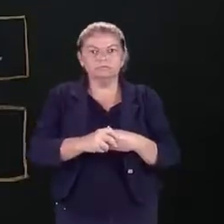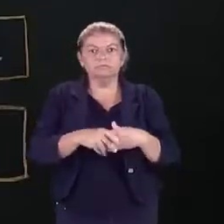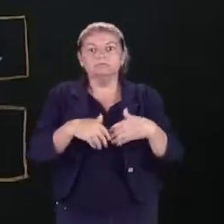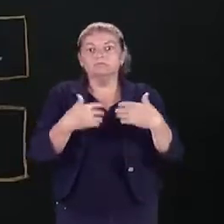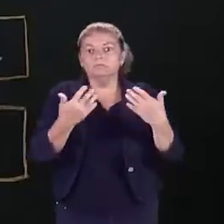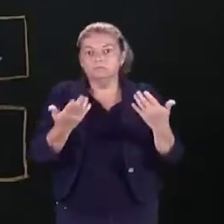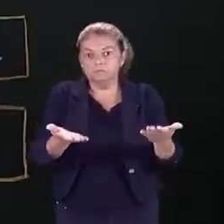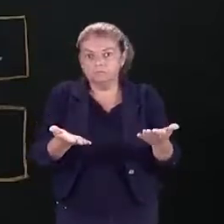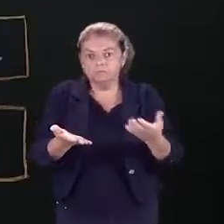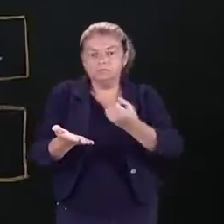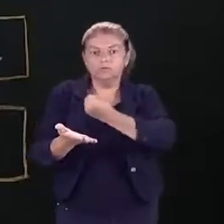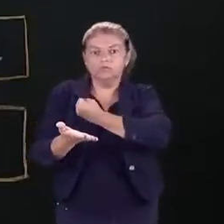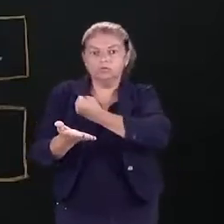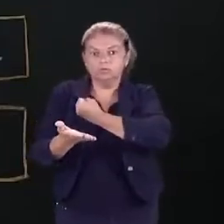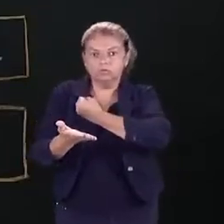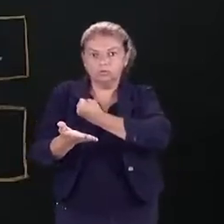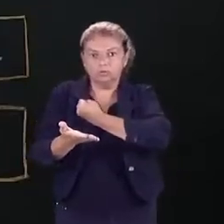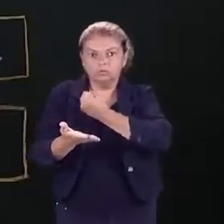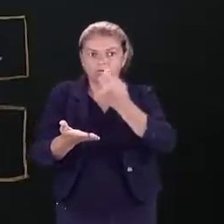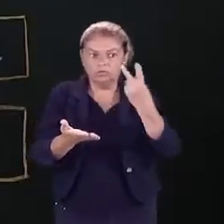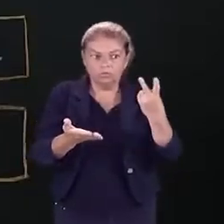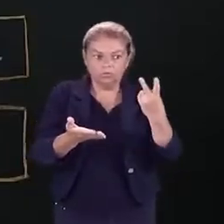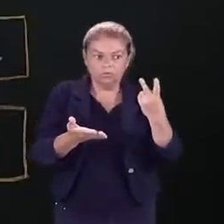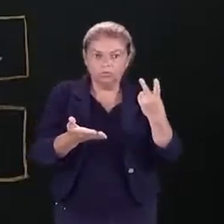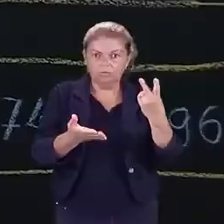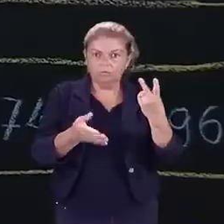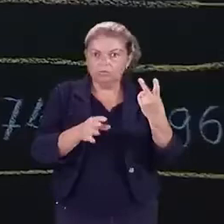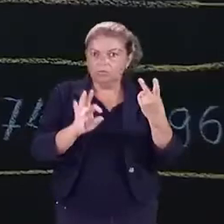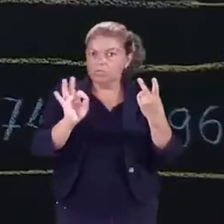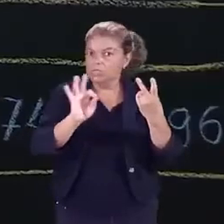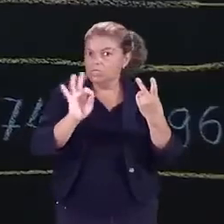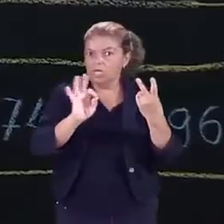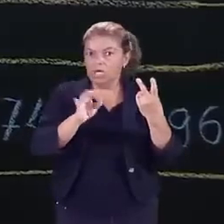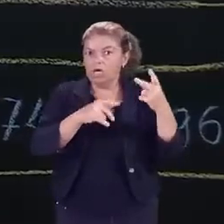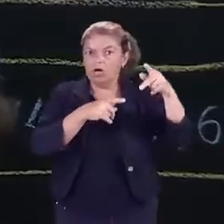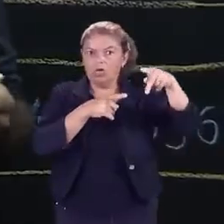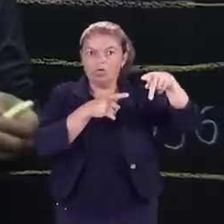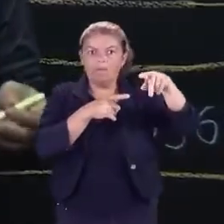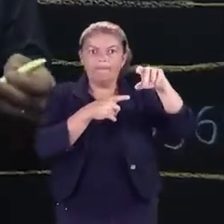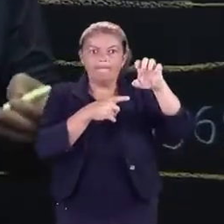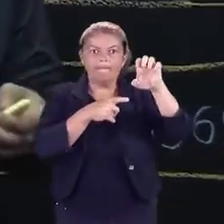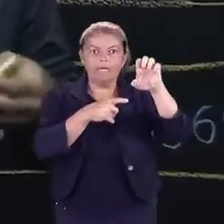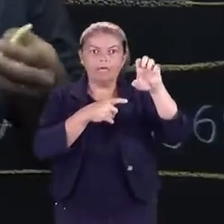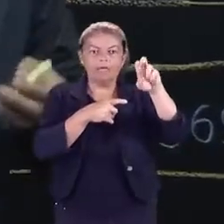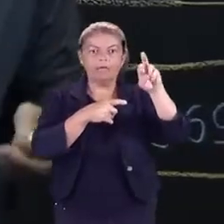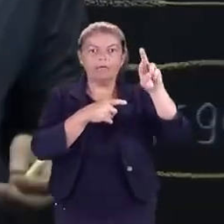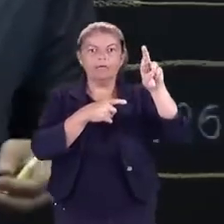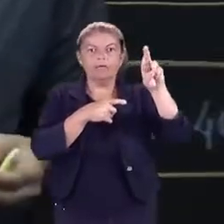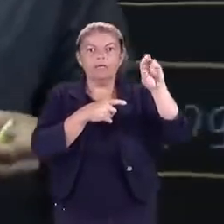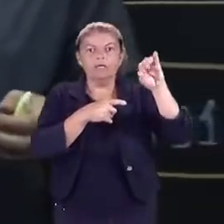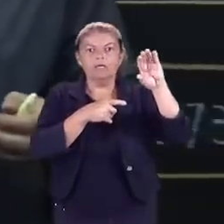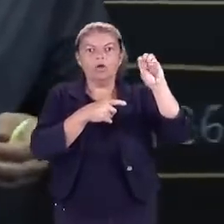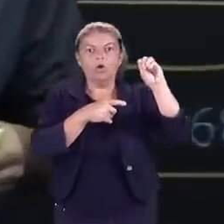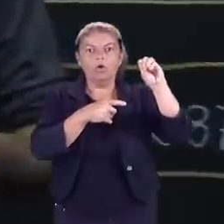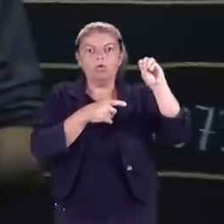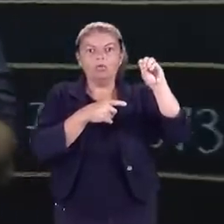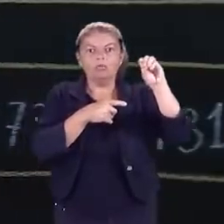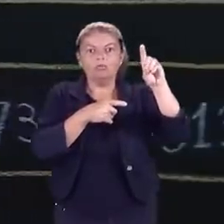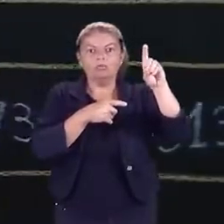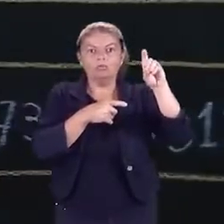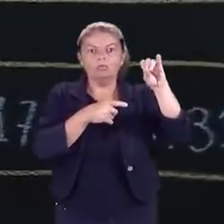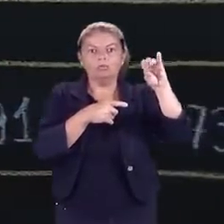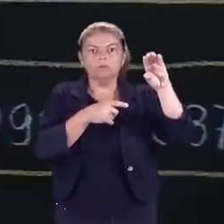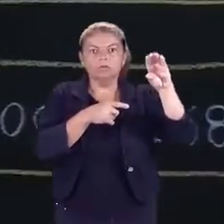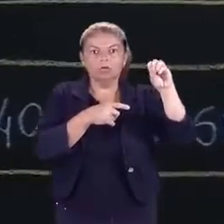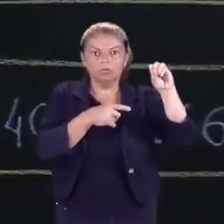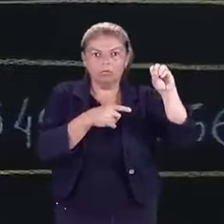disso, esse número sempre será um número não periódico. O que quer dizer um número não periódico? Simples.